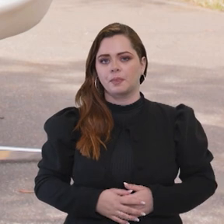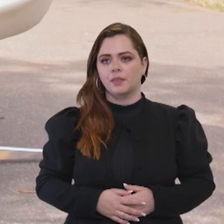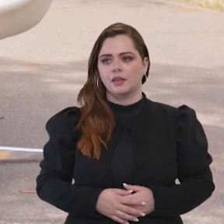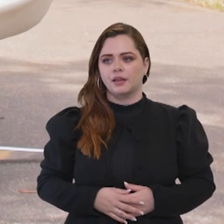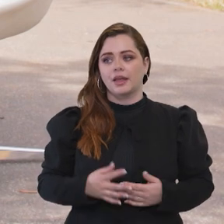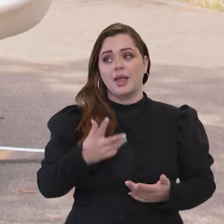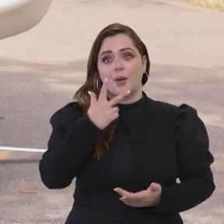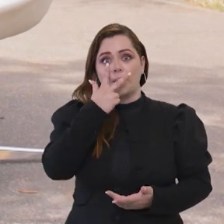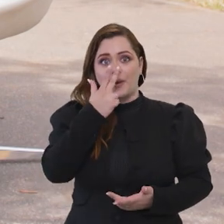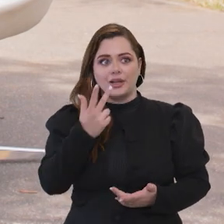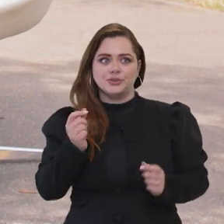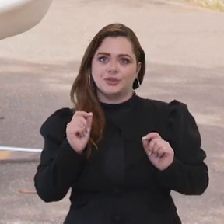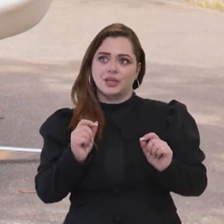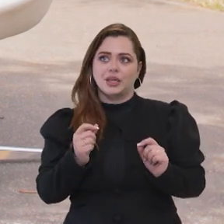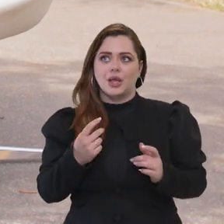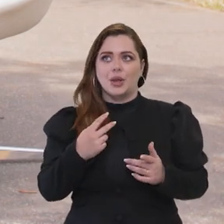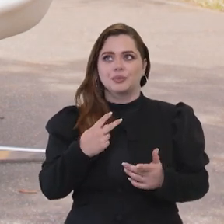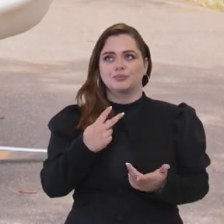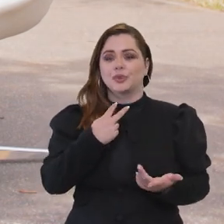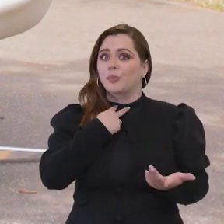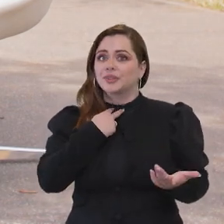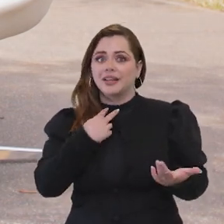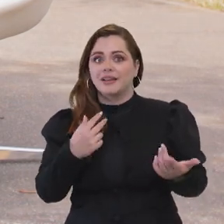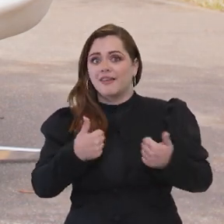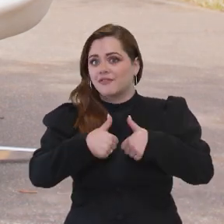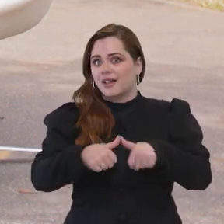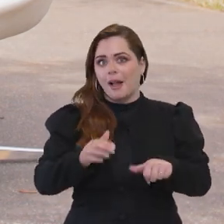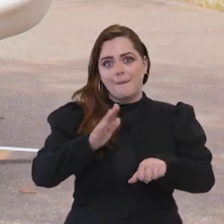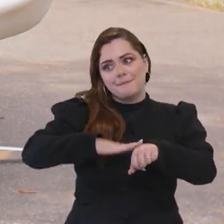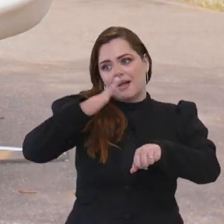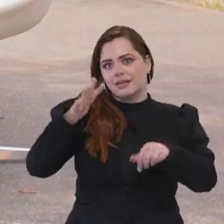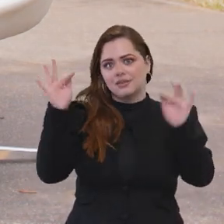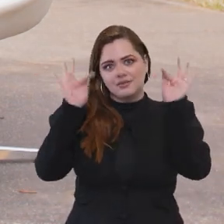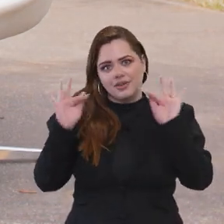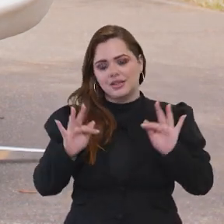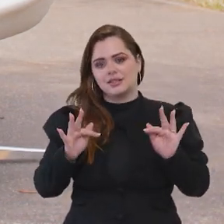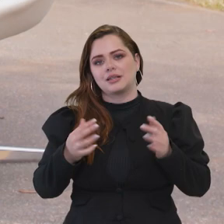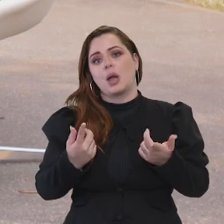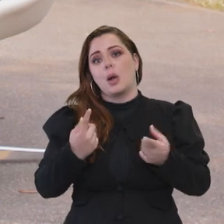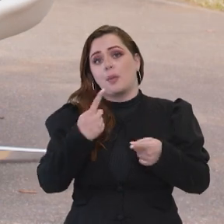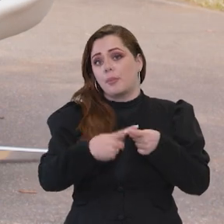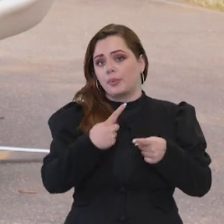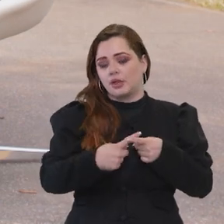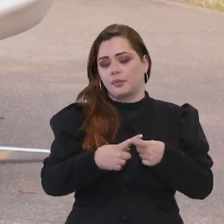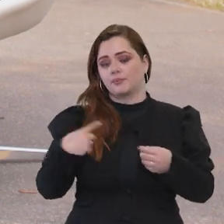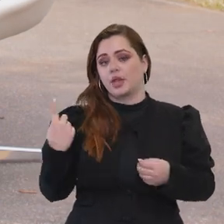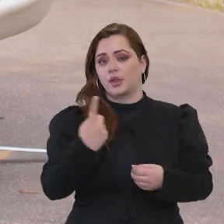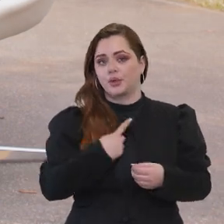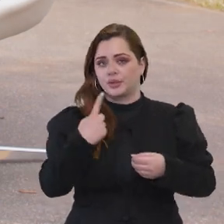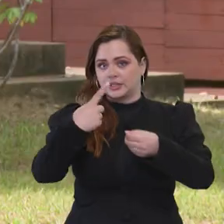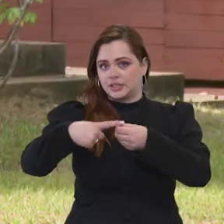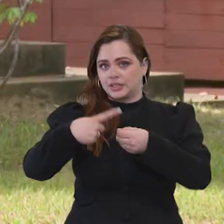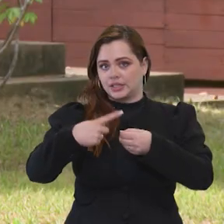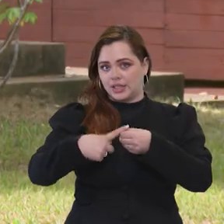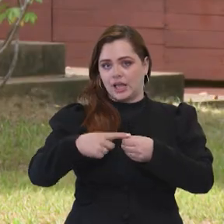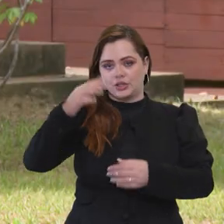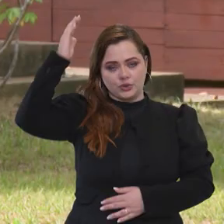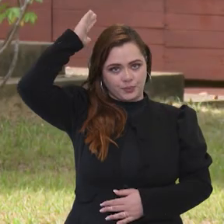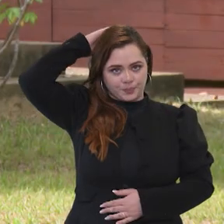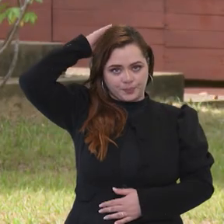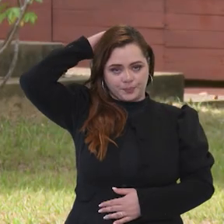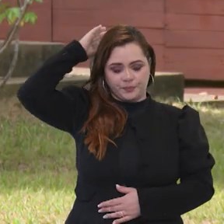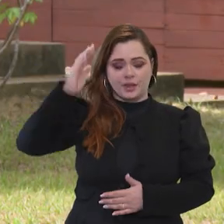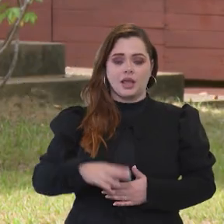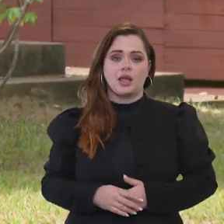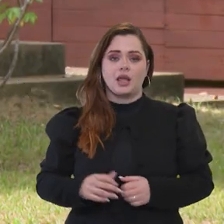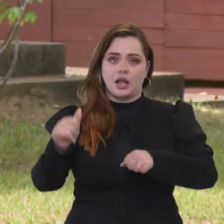primeiro, eu não poderia estar mais feliz da nossa cidade, de Belém, estar podendo fazer